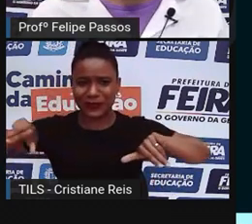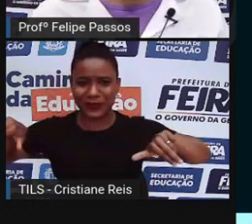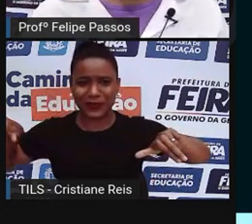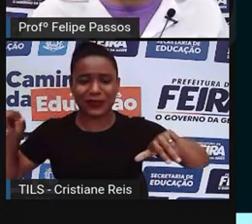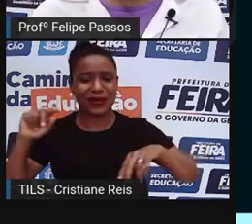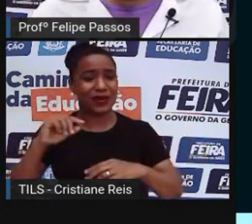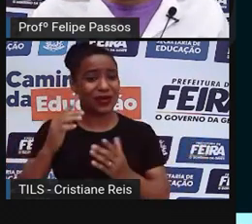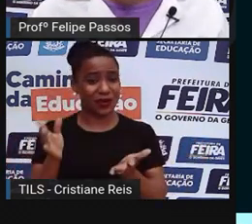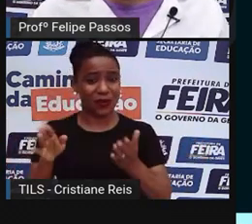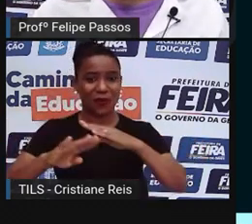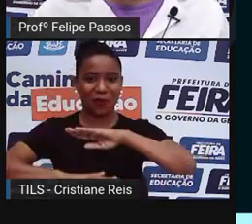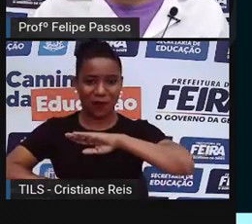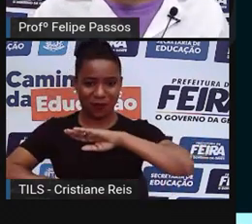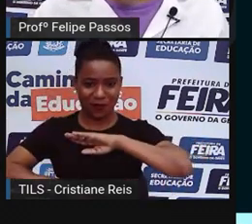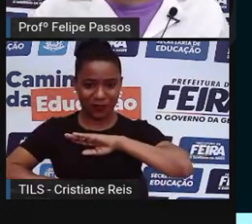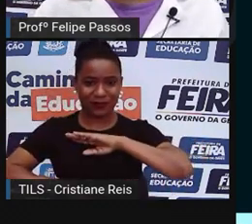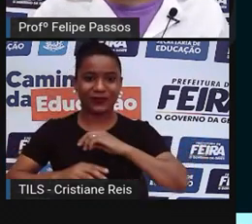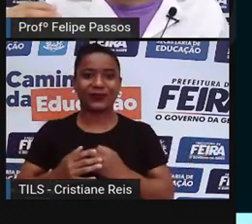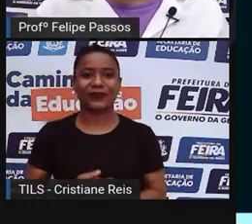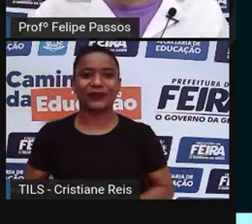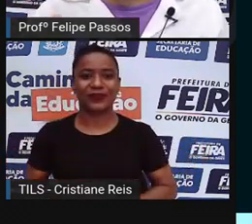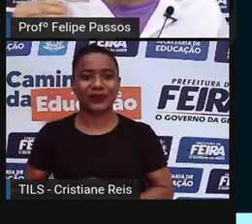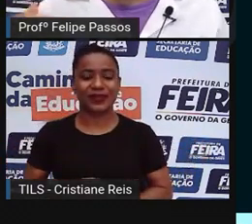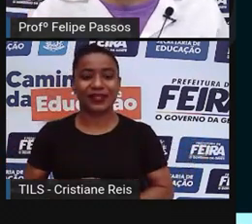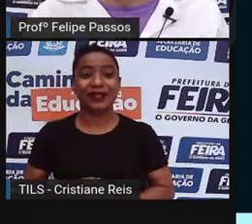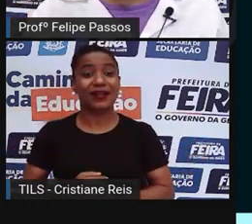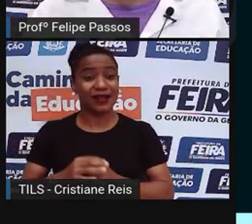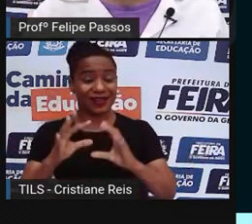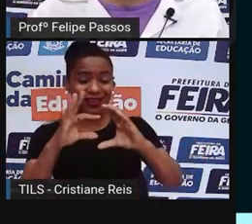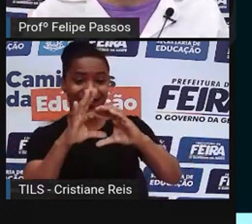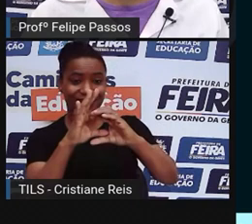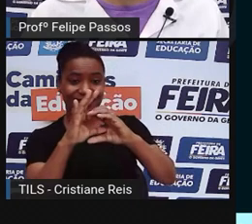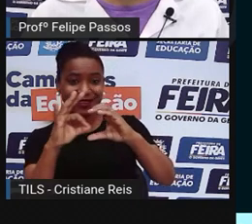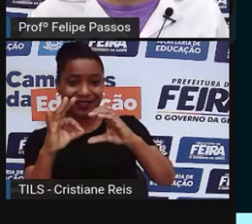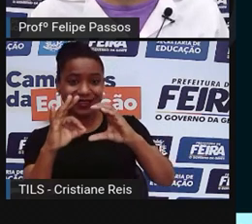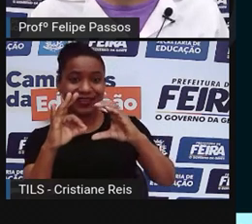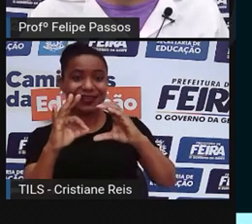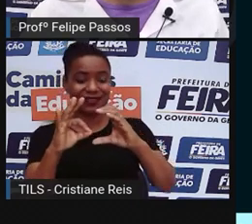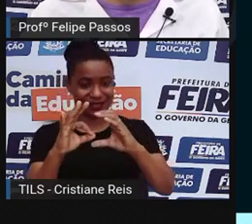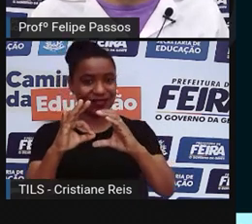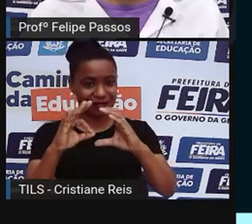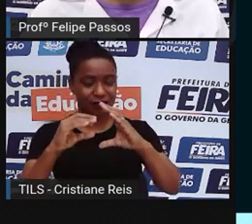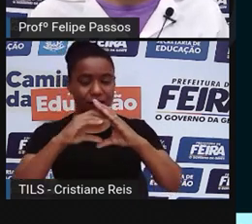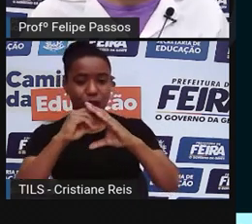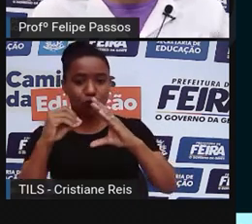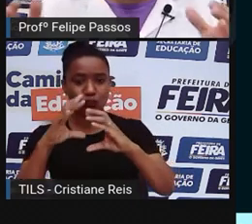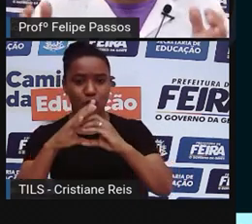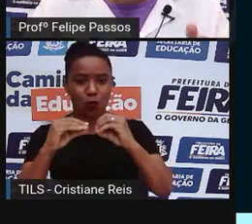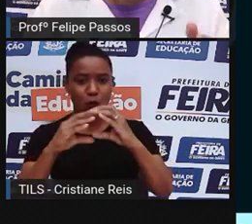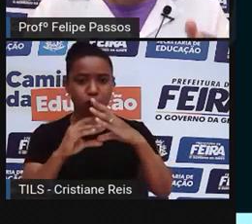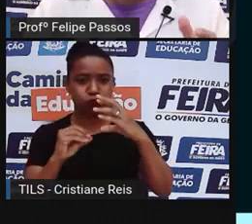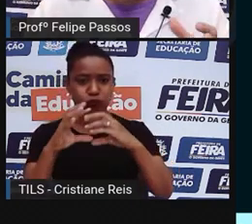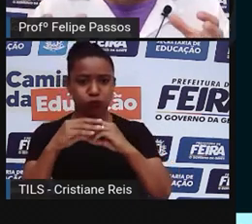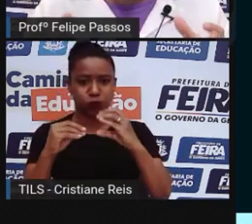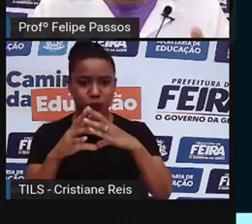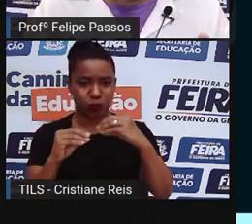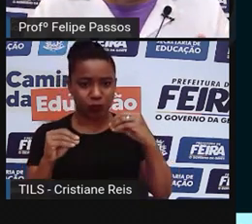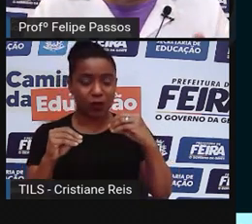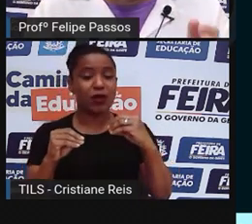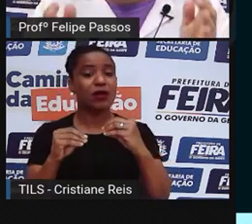células, certo? Então, essas células vão se dividindo conforme a gente vai crescendo, por exemplo. Quando a gente nasce,